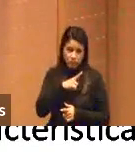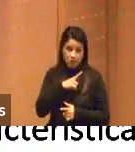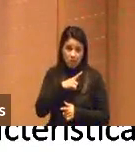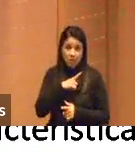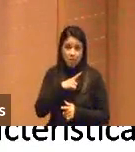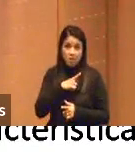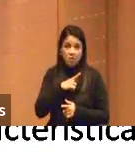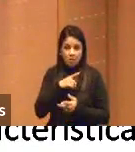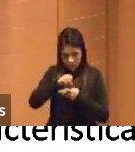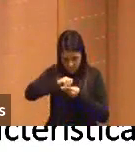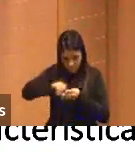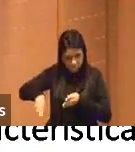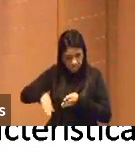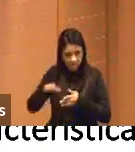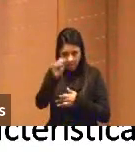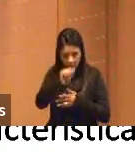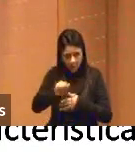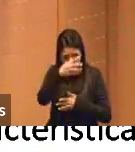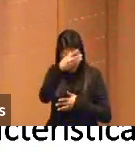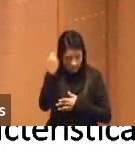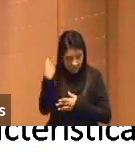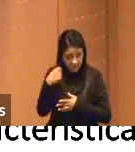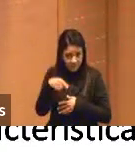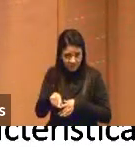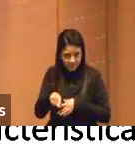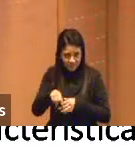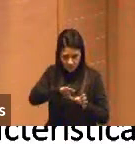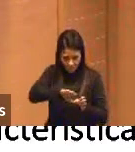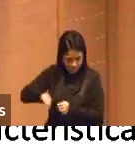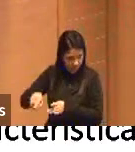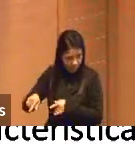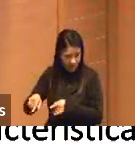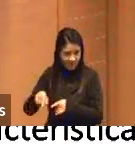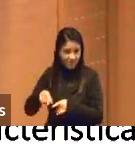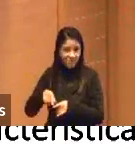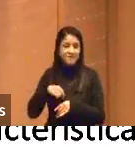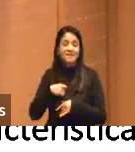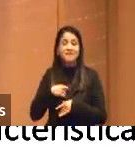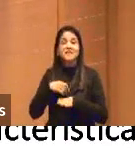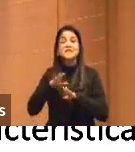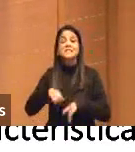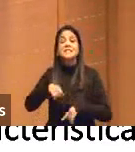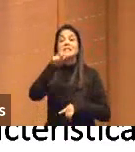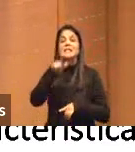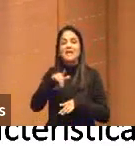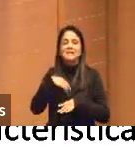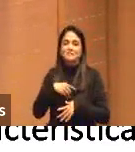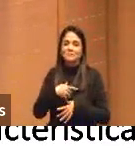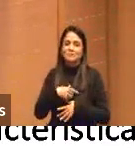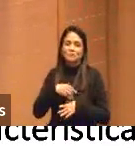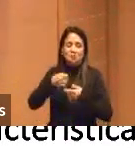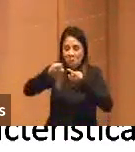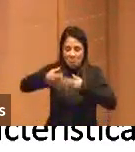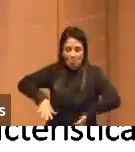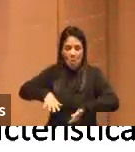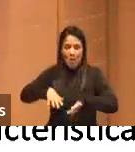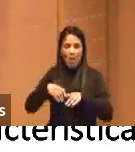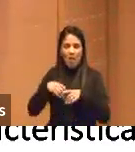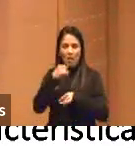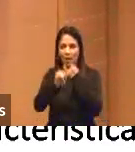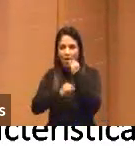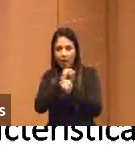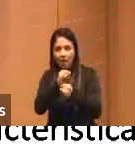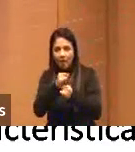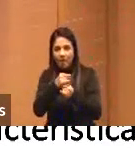isso a gente joga fora. Quem que abriria a mão de navegar na internet? Agora, navegar na internet é um aprendizado